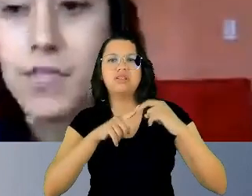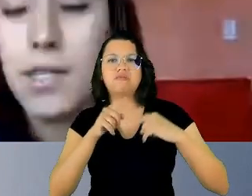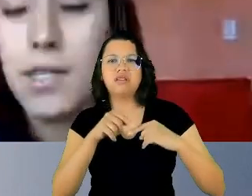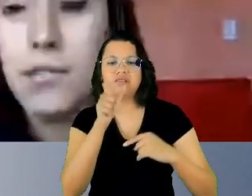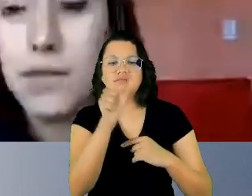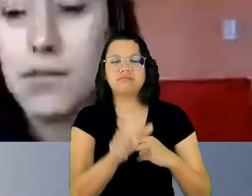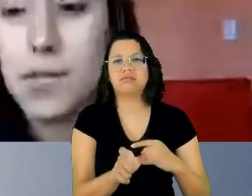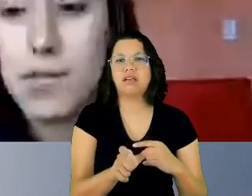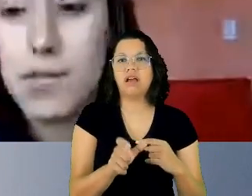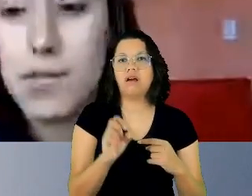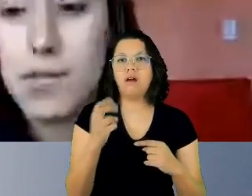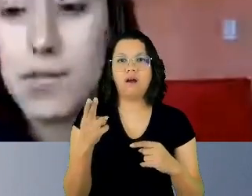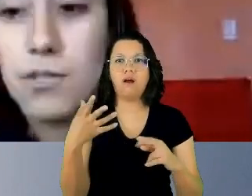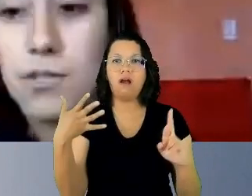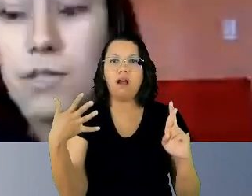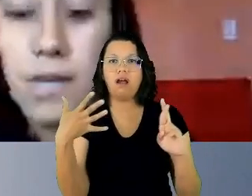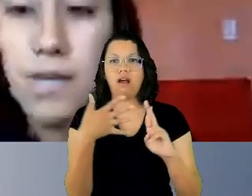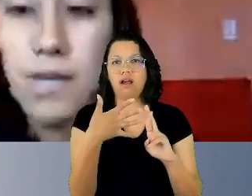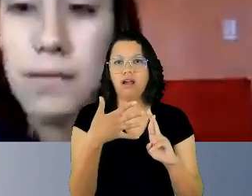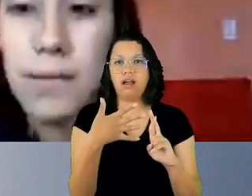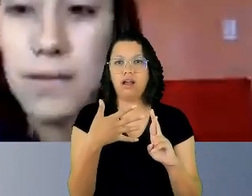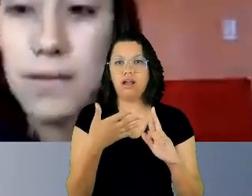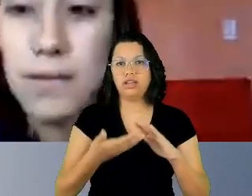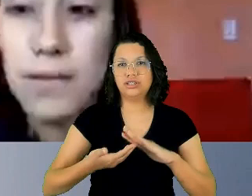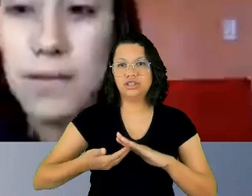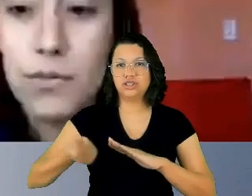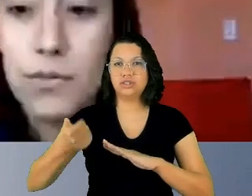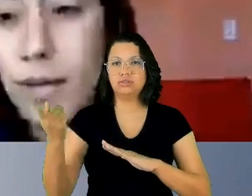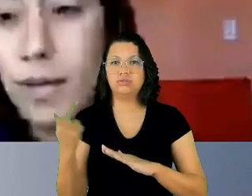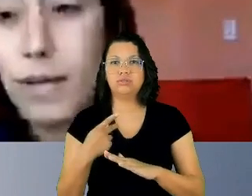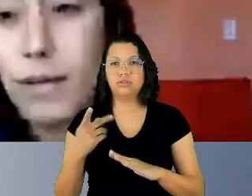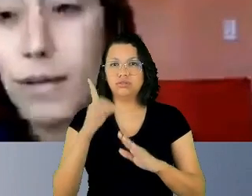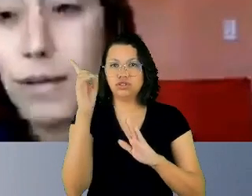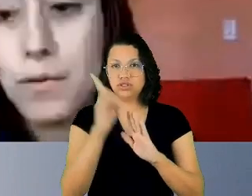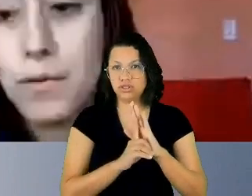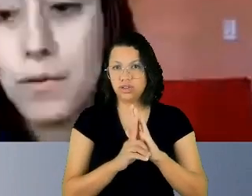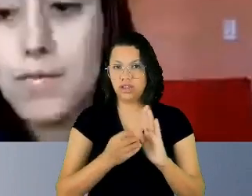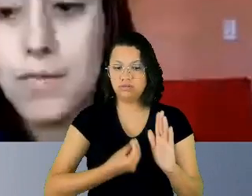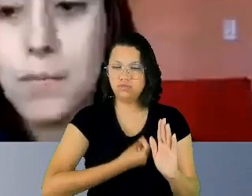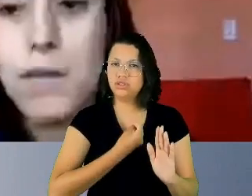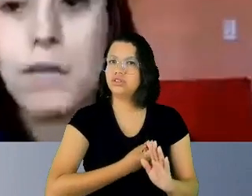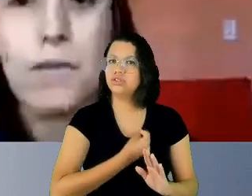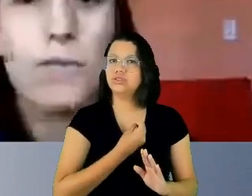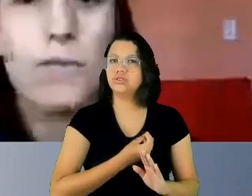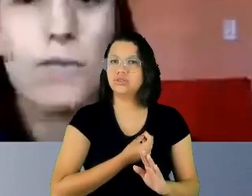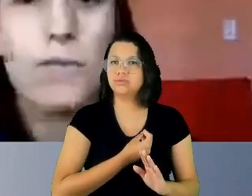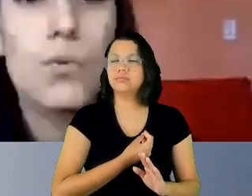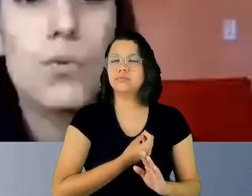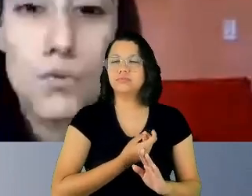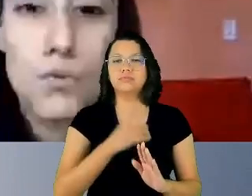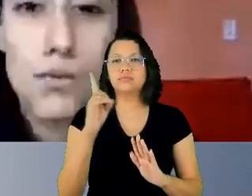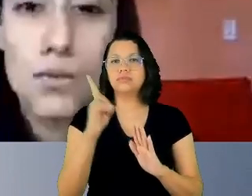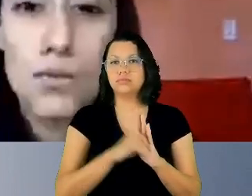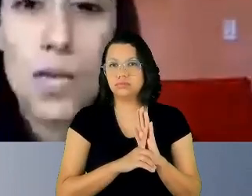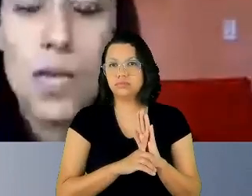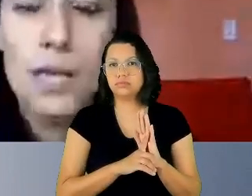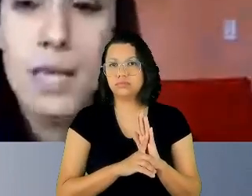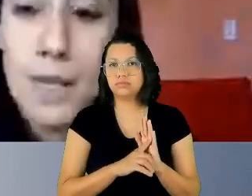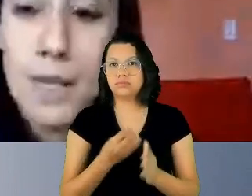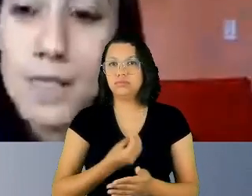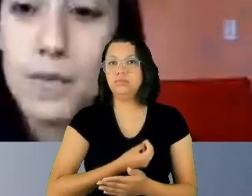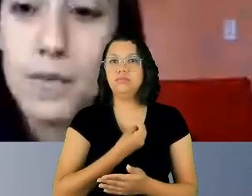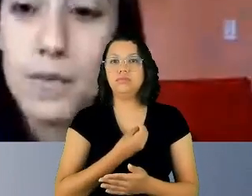tire o nosso direito de existir e é o direito à convivência, respeito, ao uso dos espaços